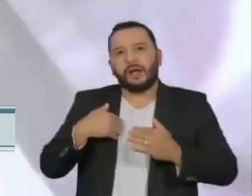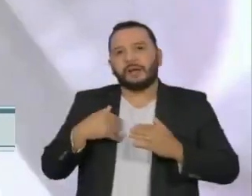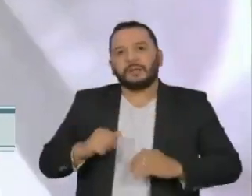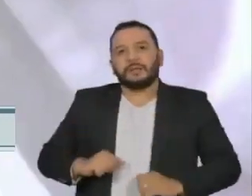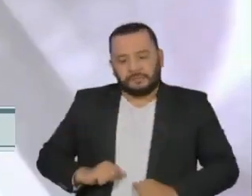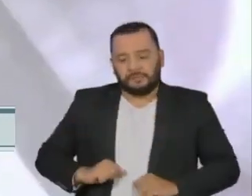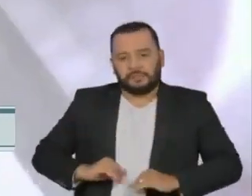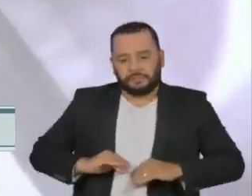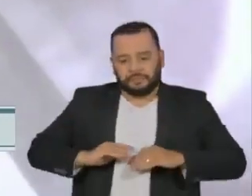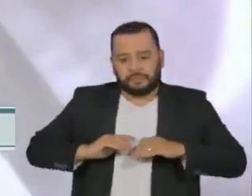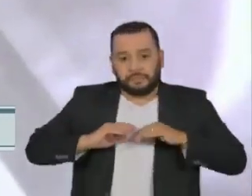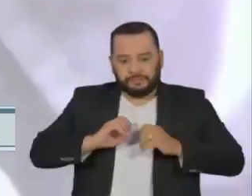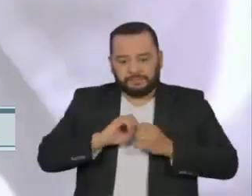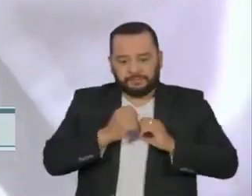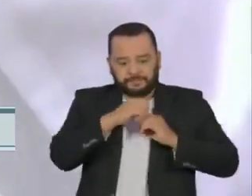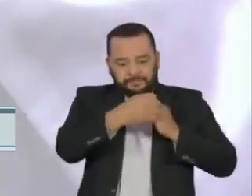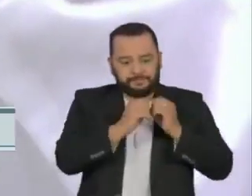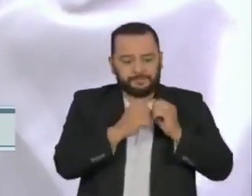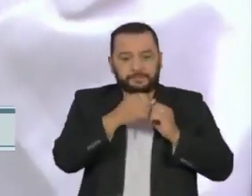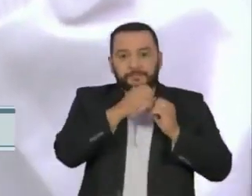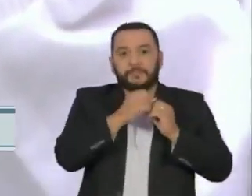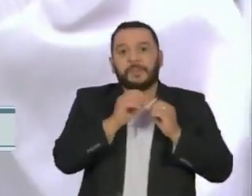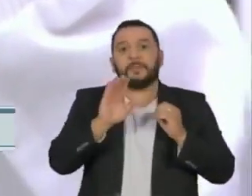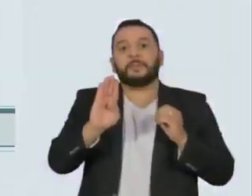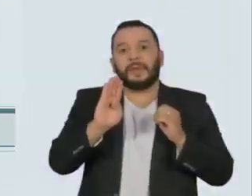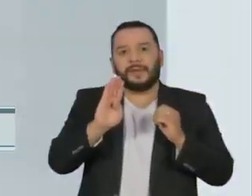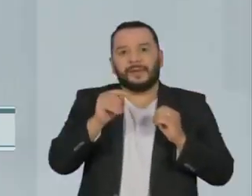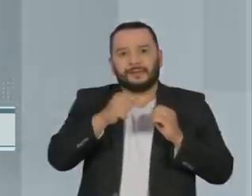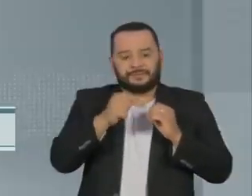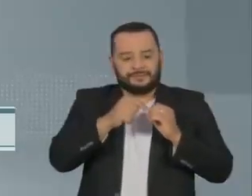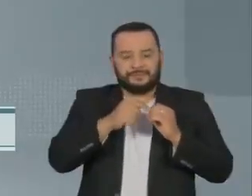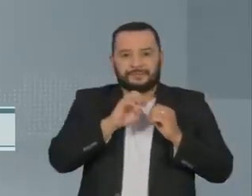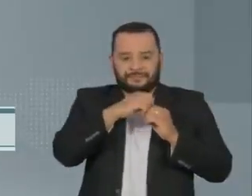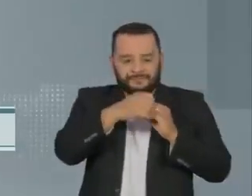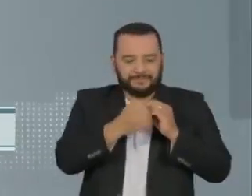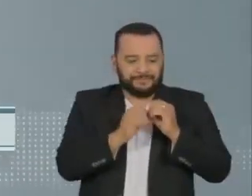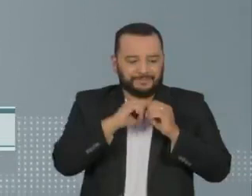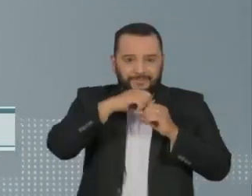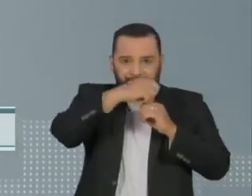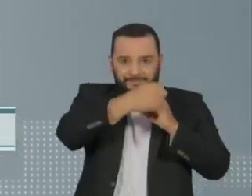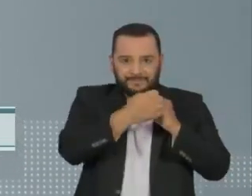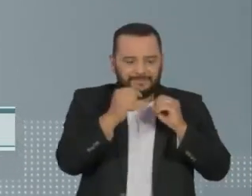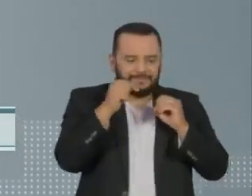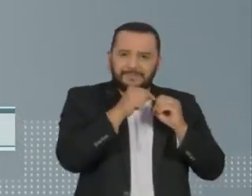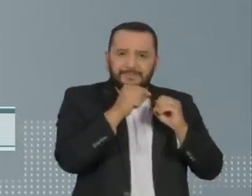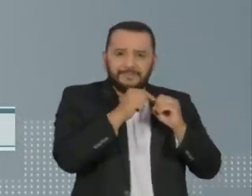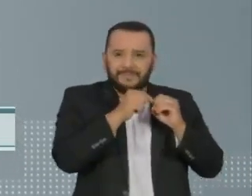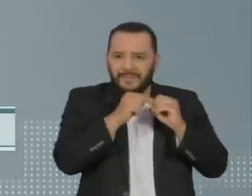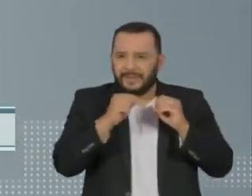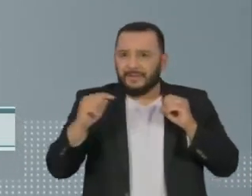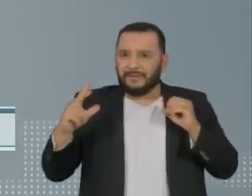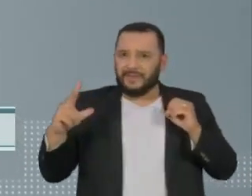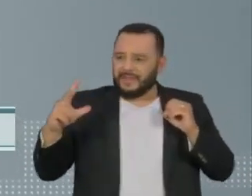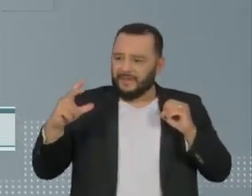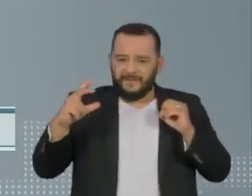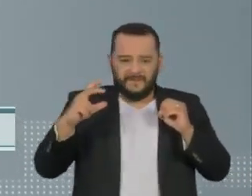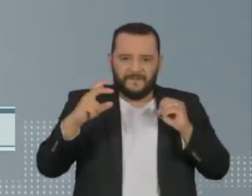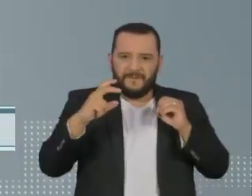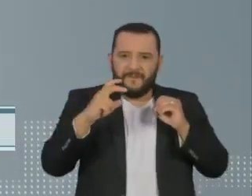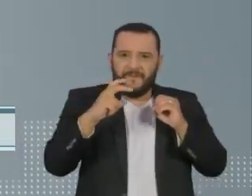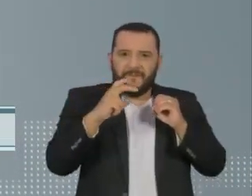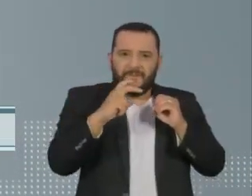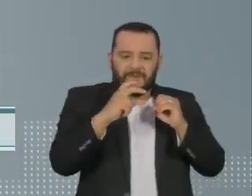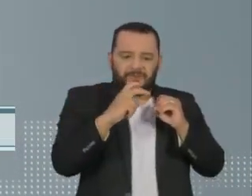induz os linfócitos B, chamados de células de memória. Estas células detectam os vírus invasores e criam